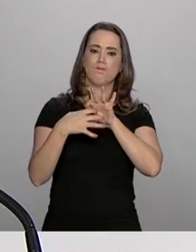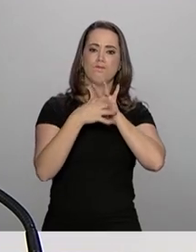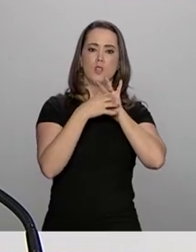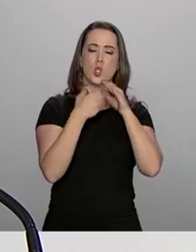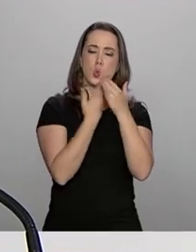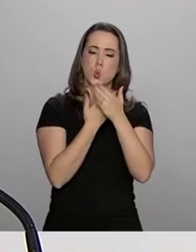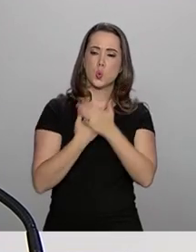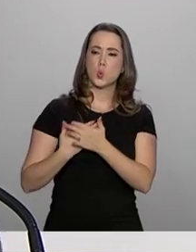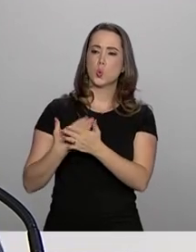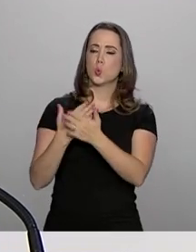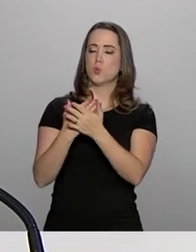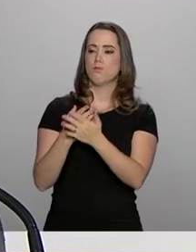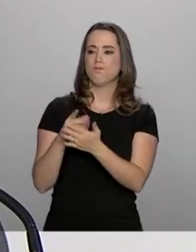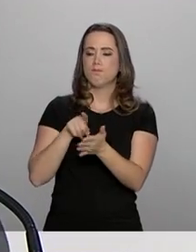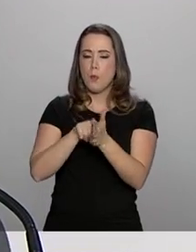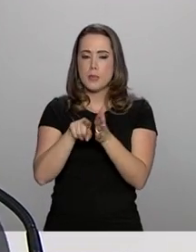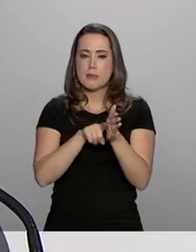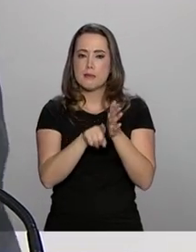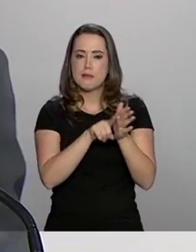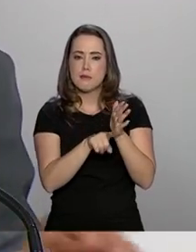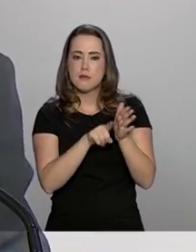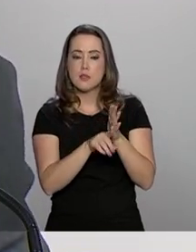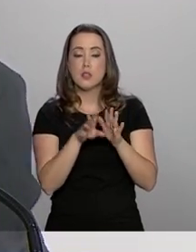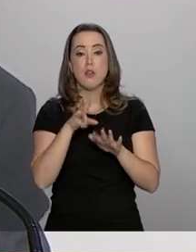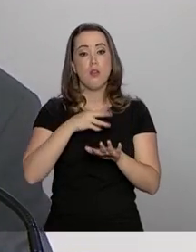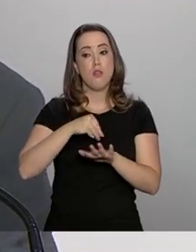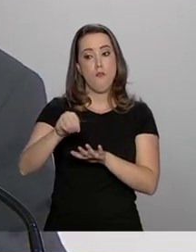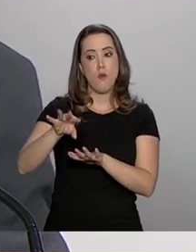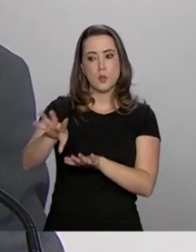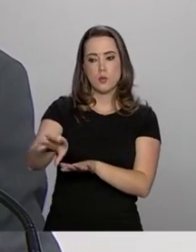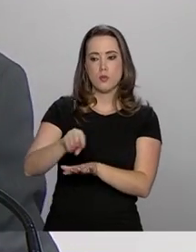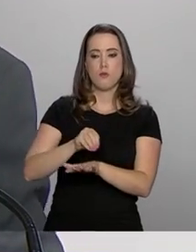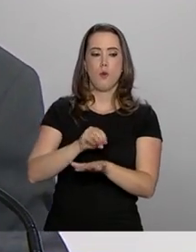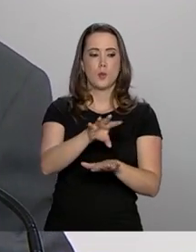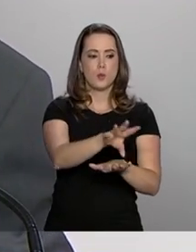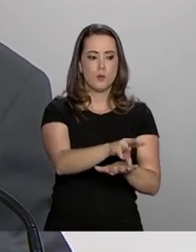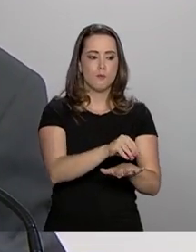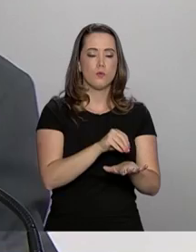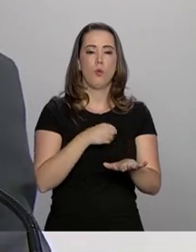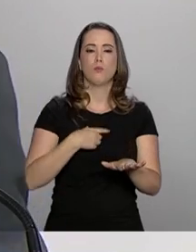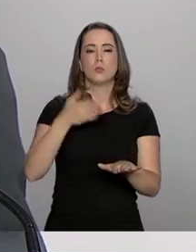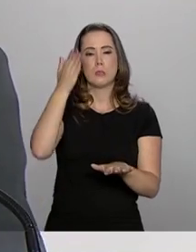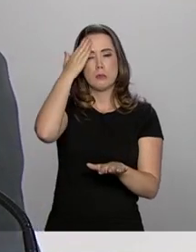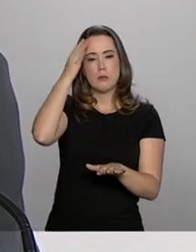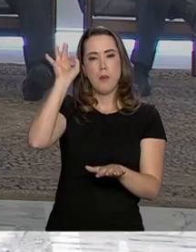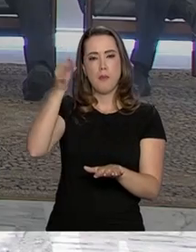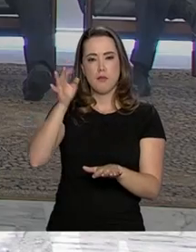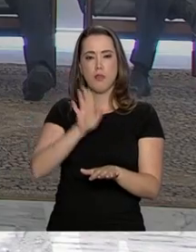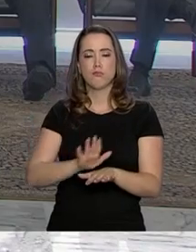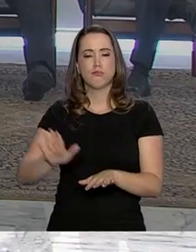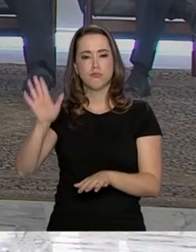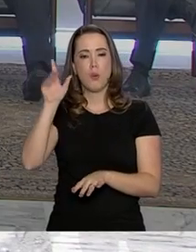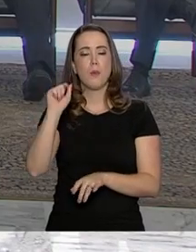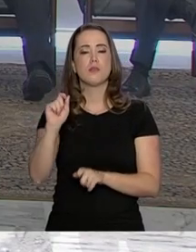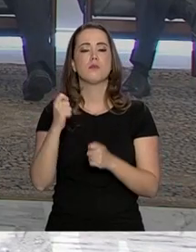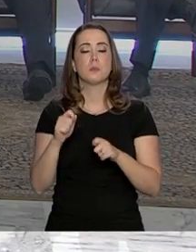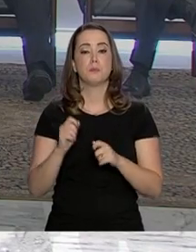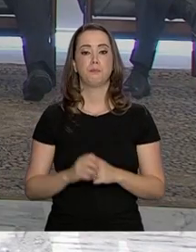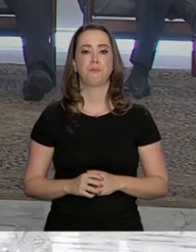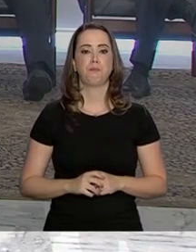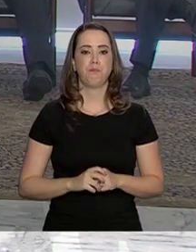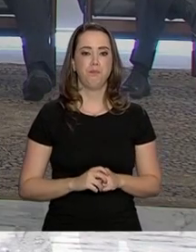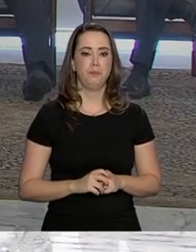analistas e de coletores de informações, nos mantermos atualizados com o pensamento nacional. De acordo com o